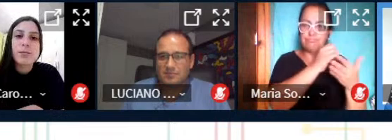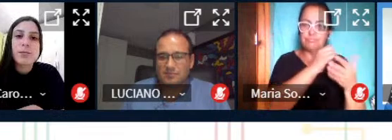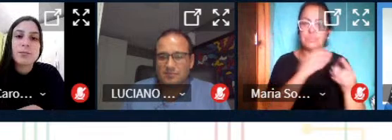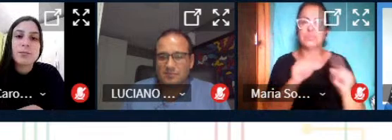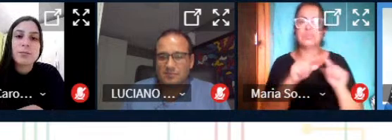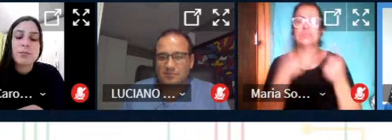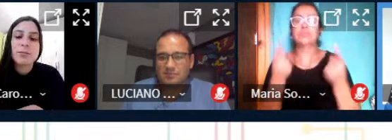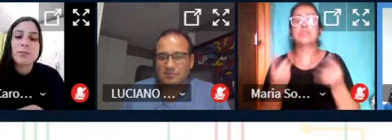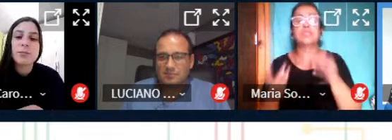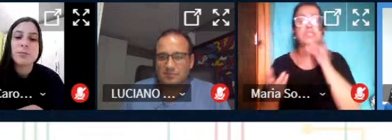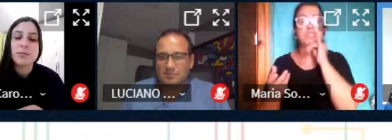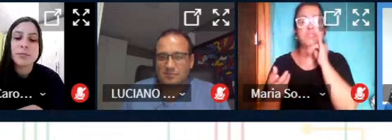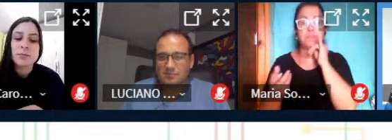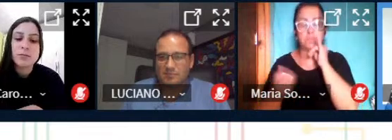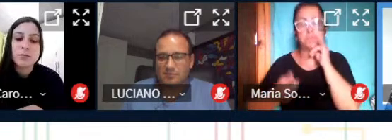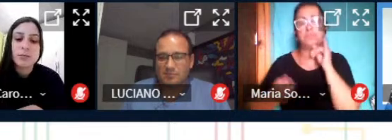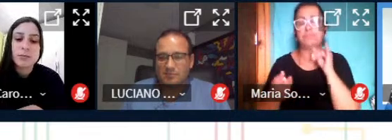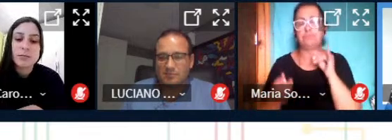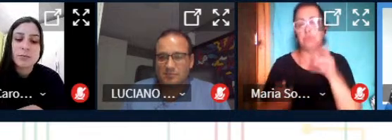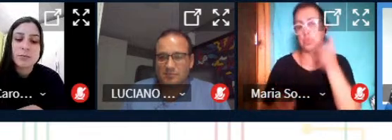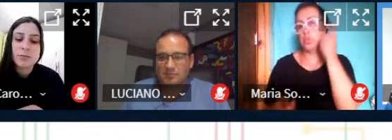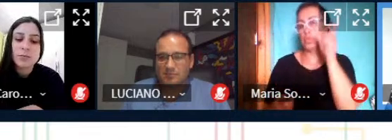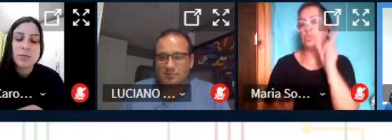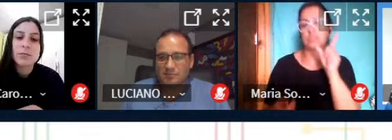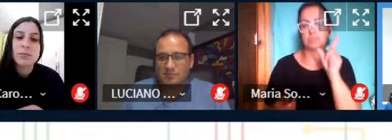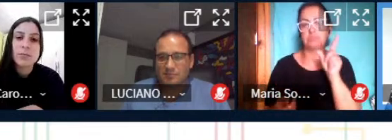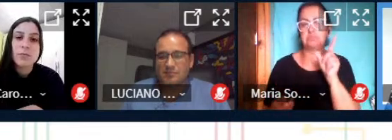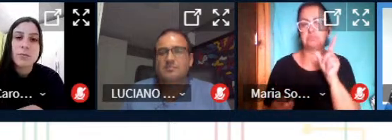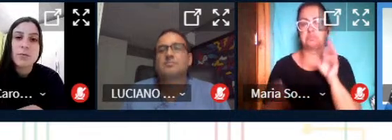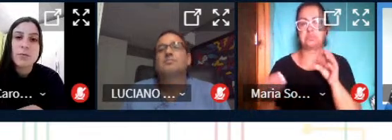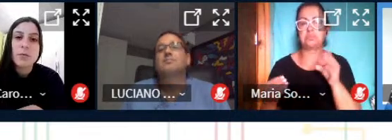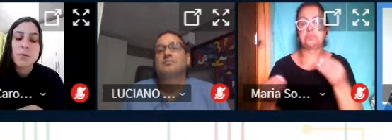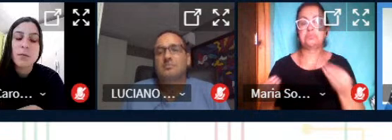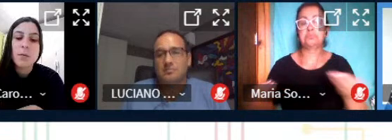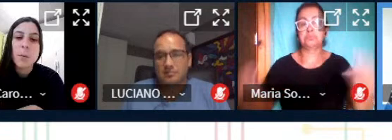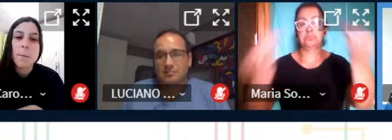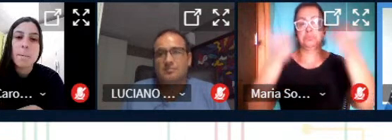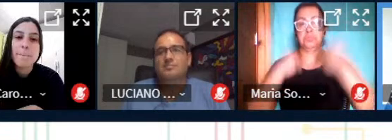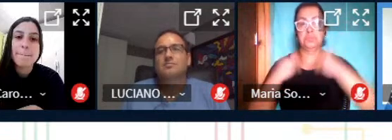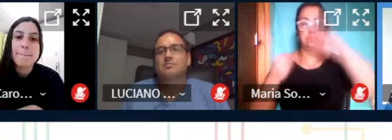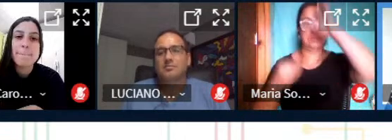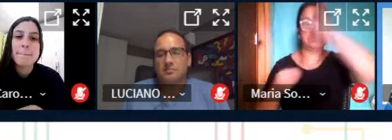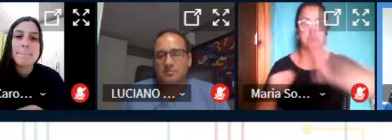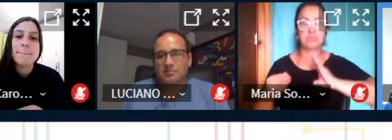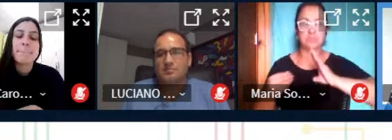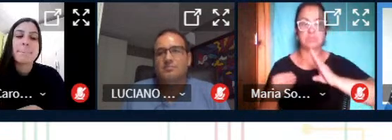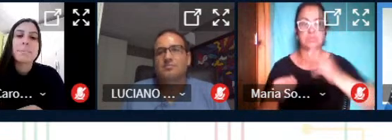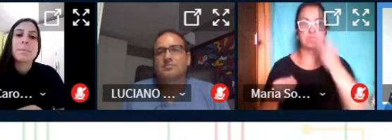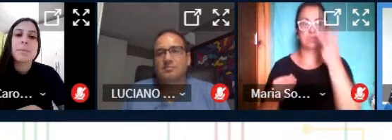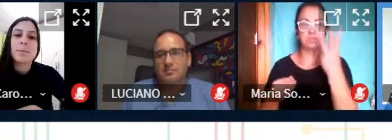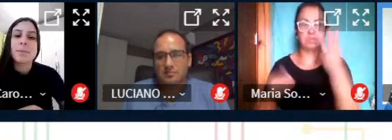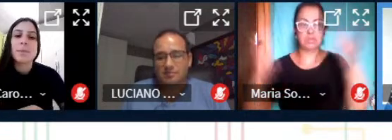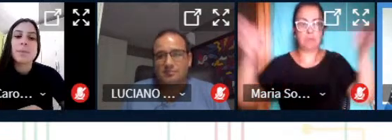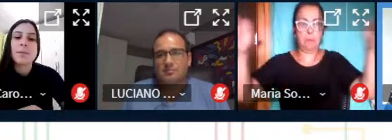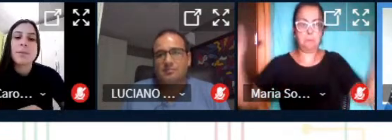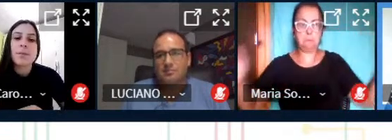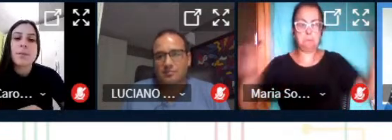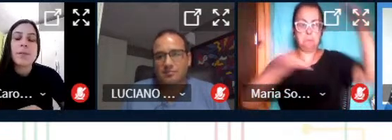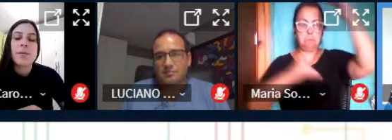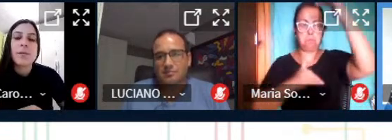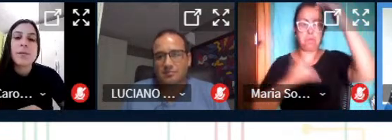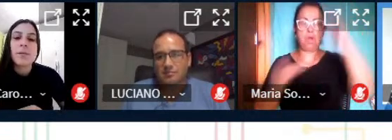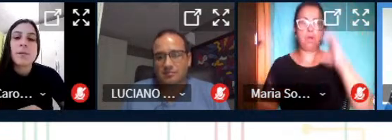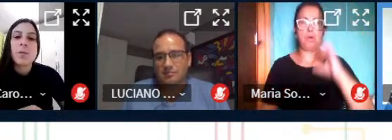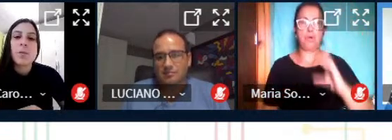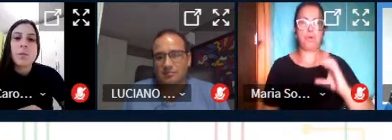nossa ação quando a gente conseguiu a doação de três containers para a gente estruturar o laboratório mas infelizmente